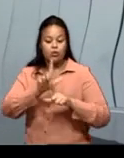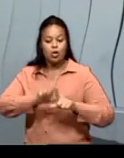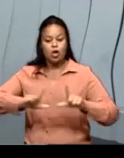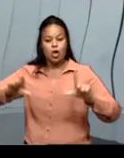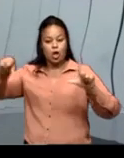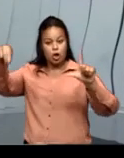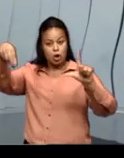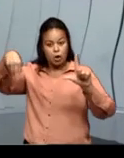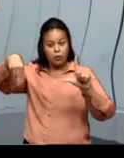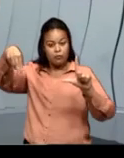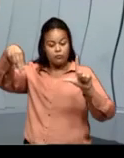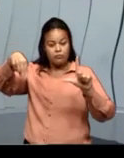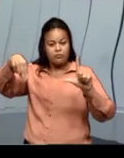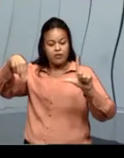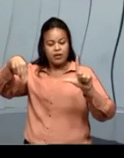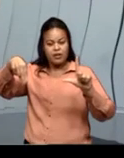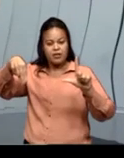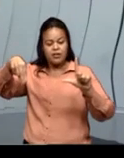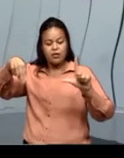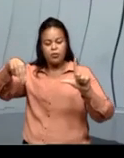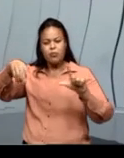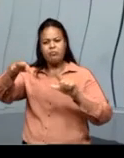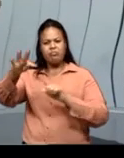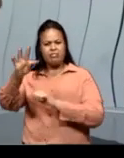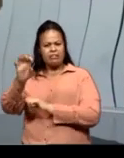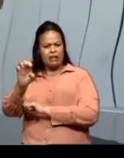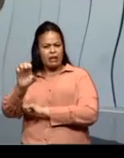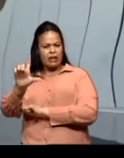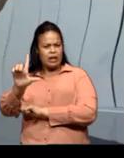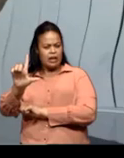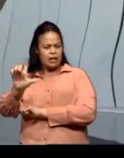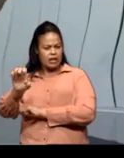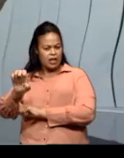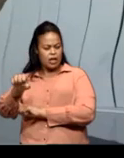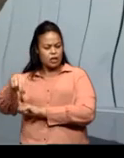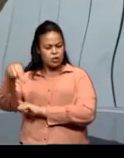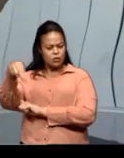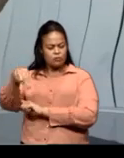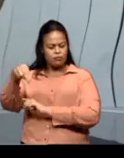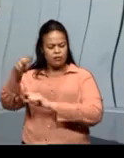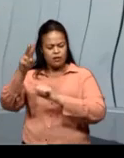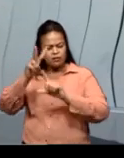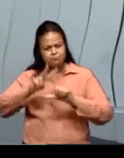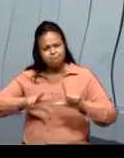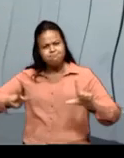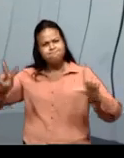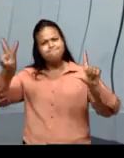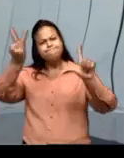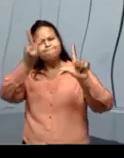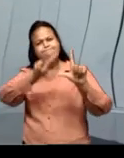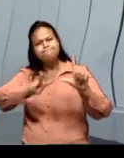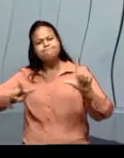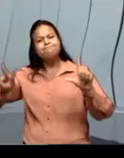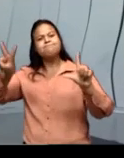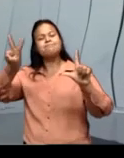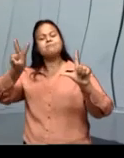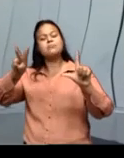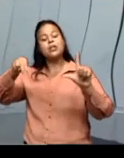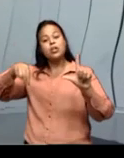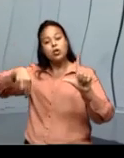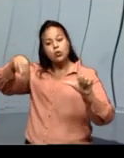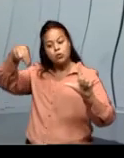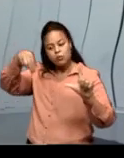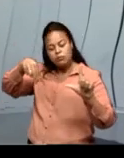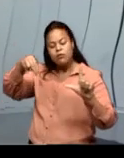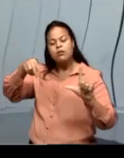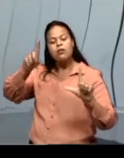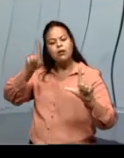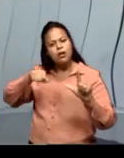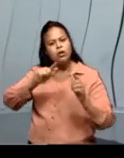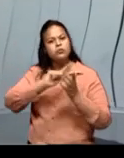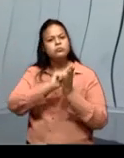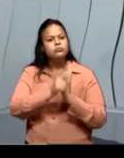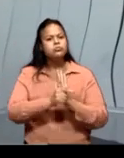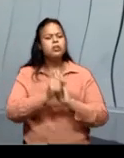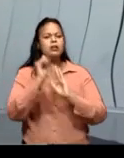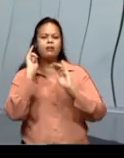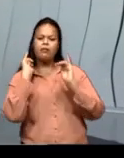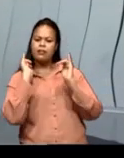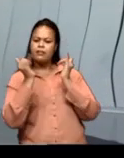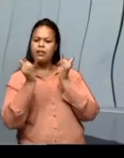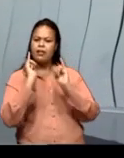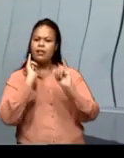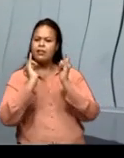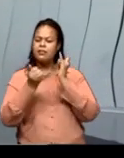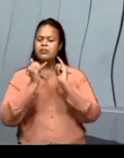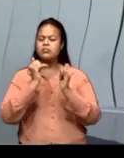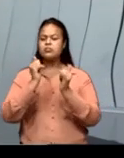confunda novela com telenovela. A telenovela passa na televisão. A novela também é o gênero narrativo. Um